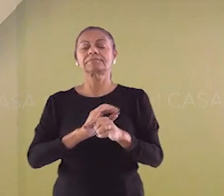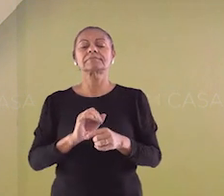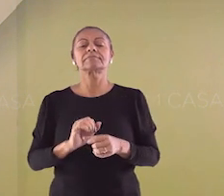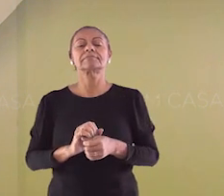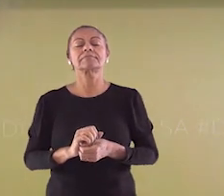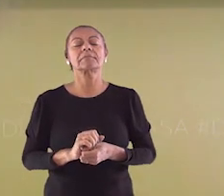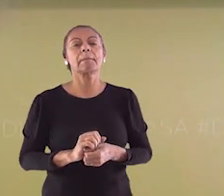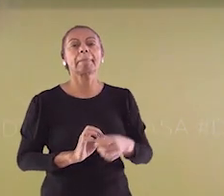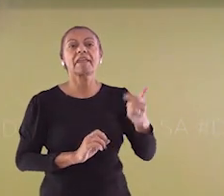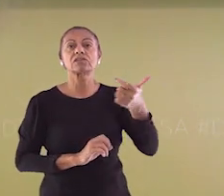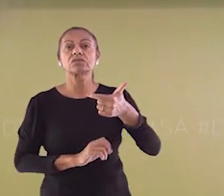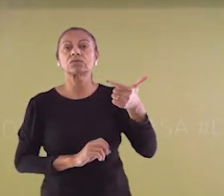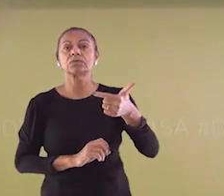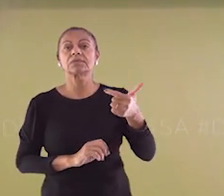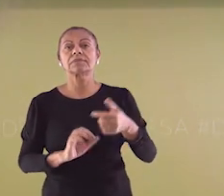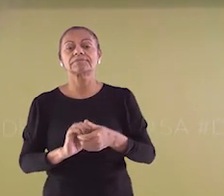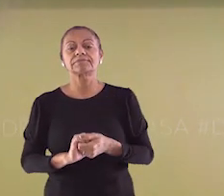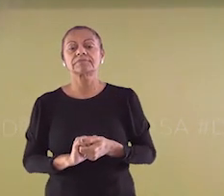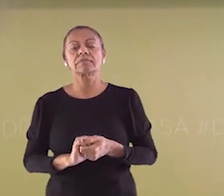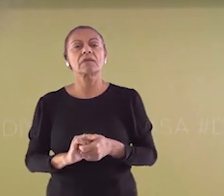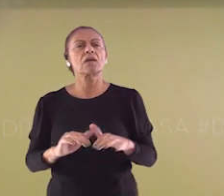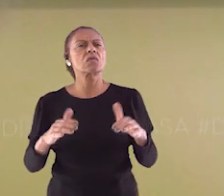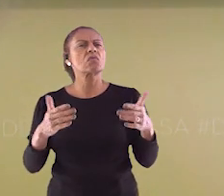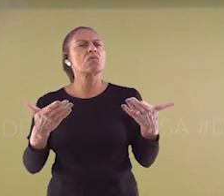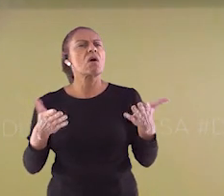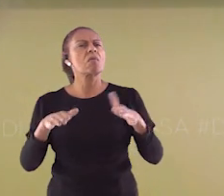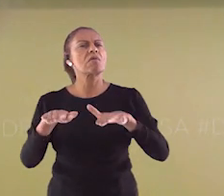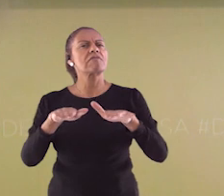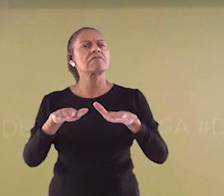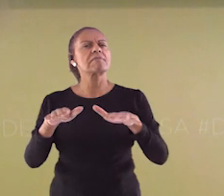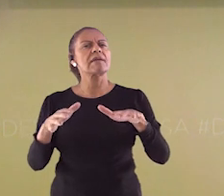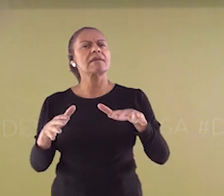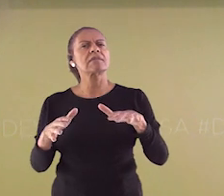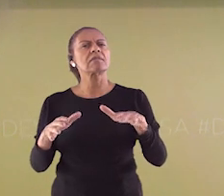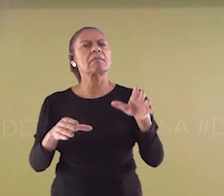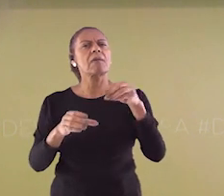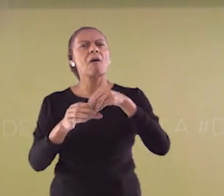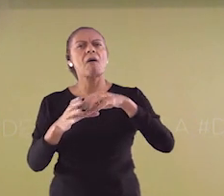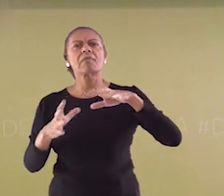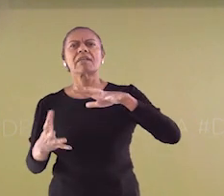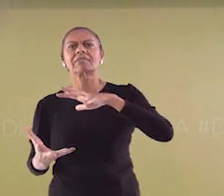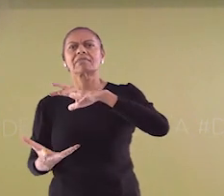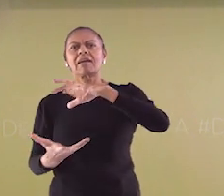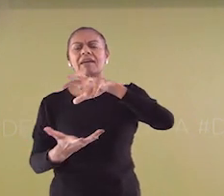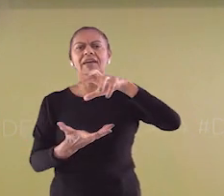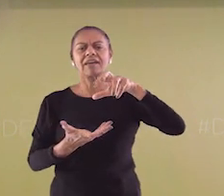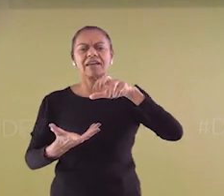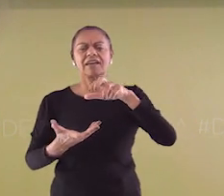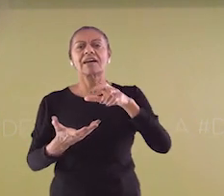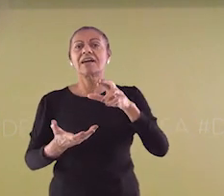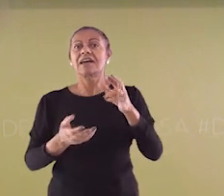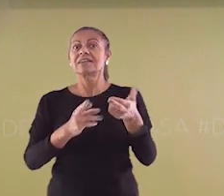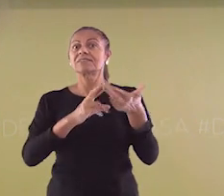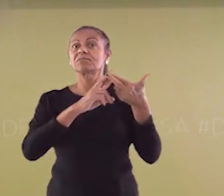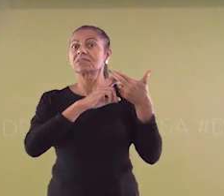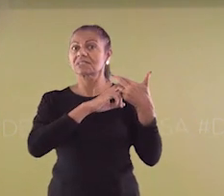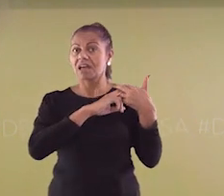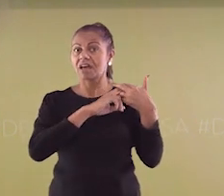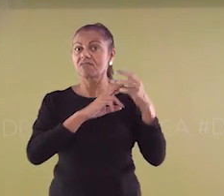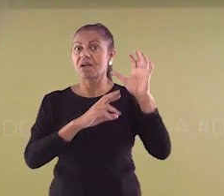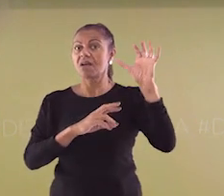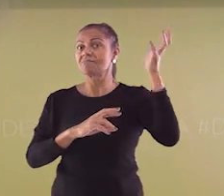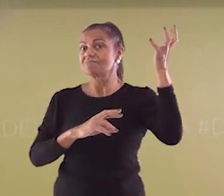questão. A nossa segunda questão é a seguinte. Qual é o movimento terrestre responsável pela